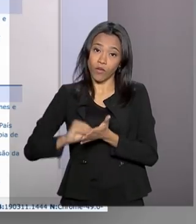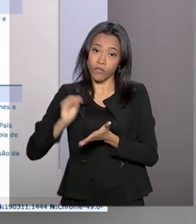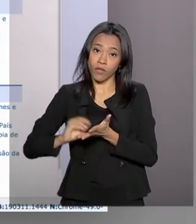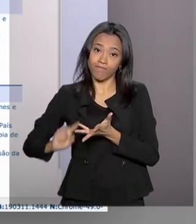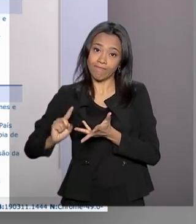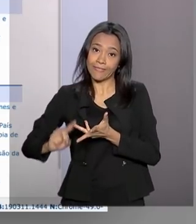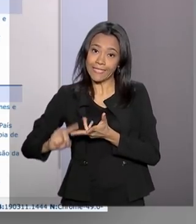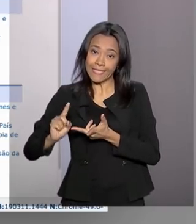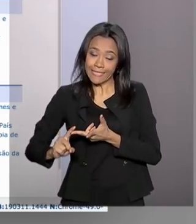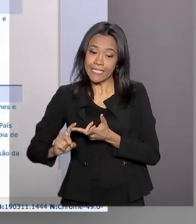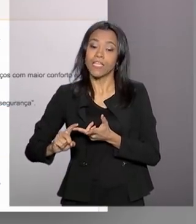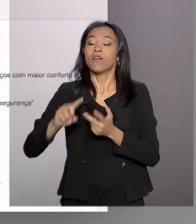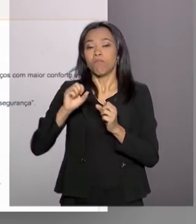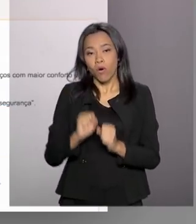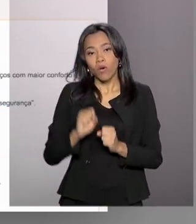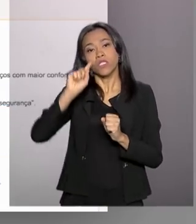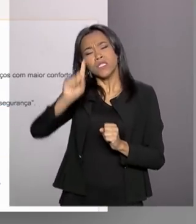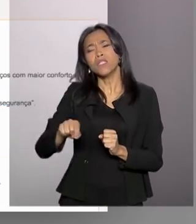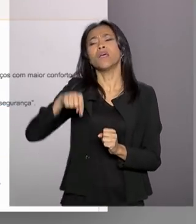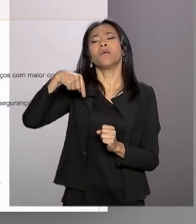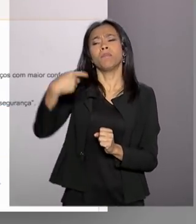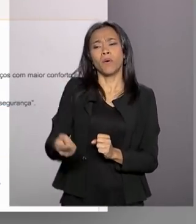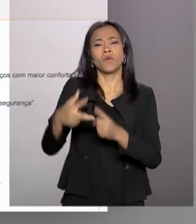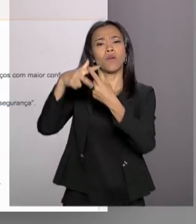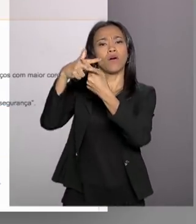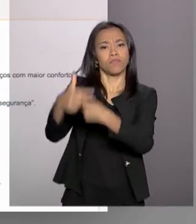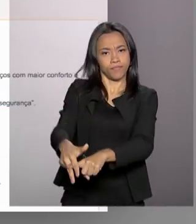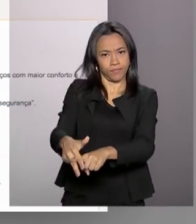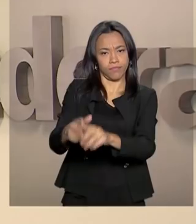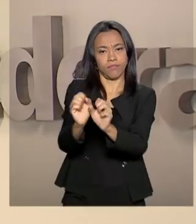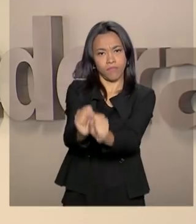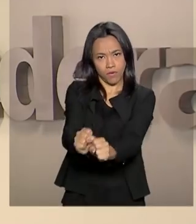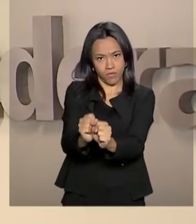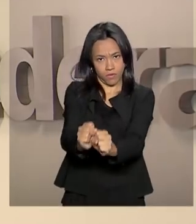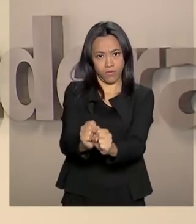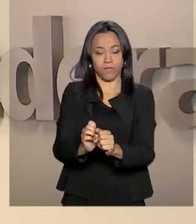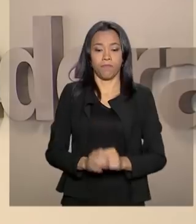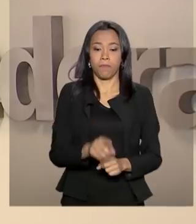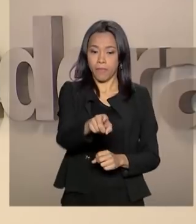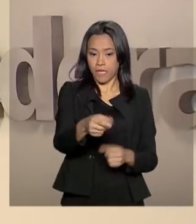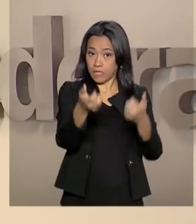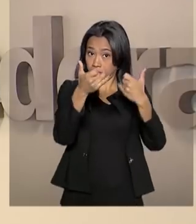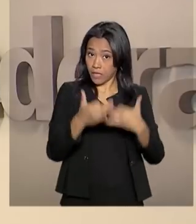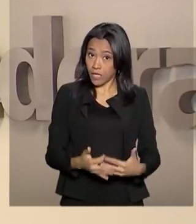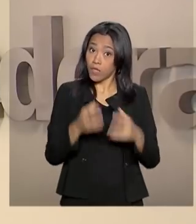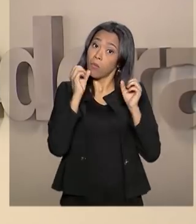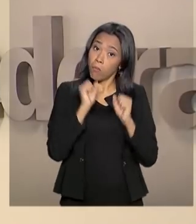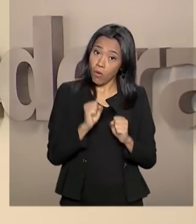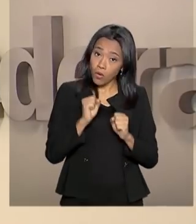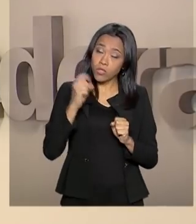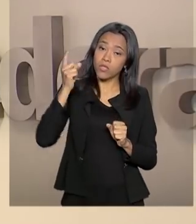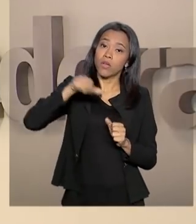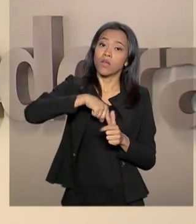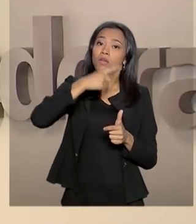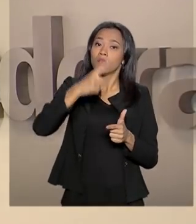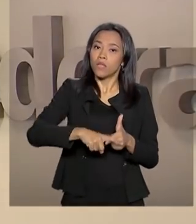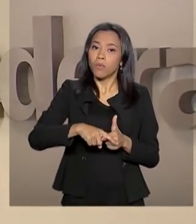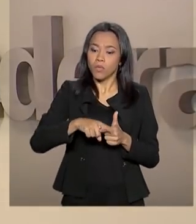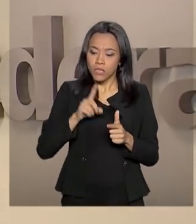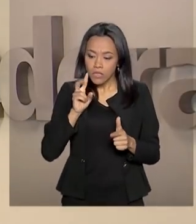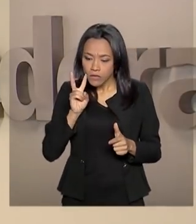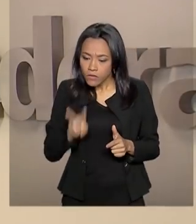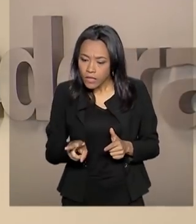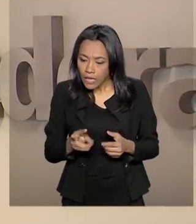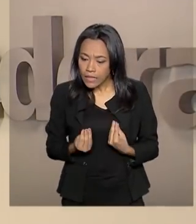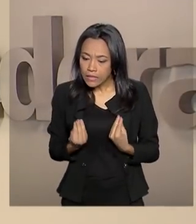tem a oportunidade de corrigir antes de cair na malha fina. Ele pode imediatamente já consultar no dia seguinte